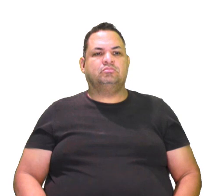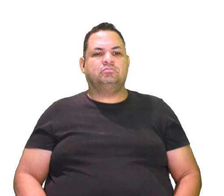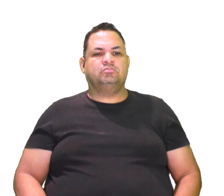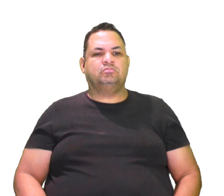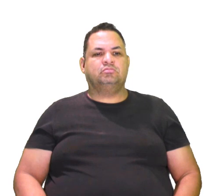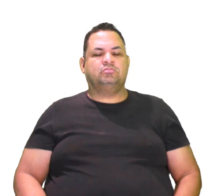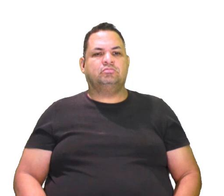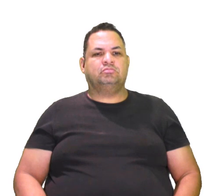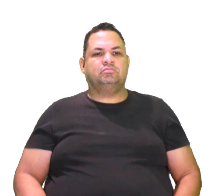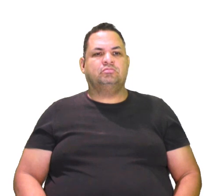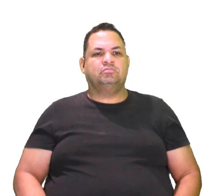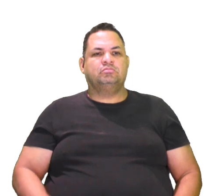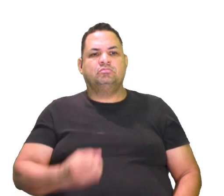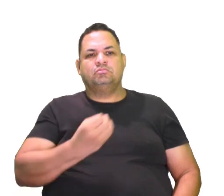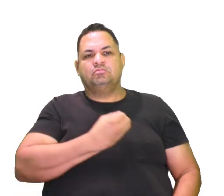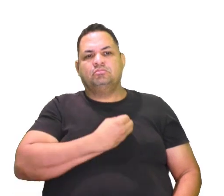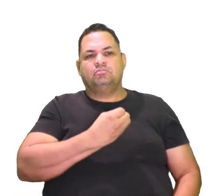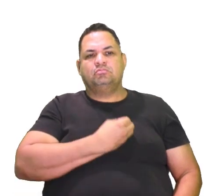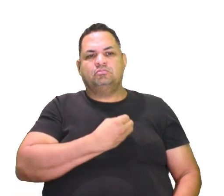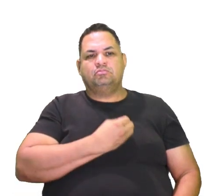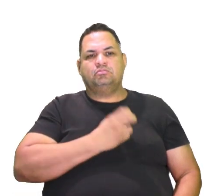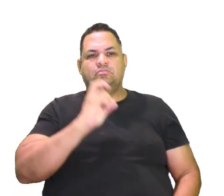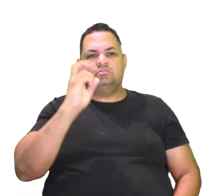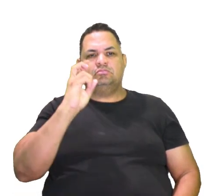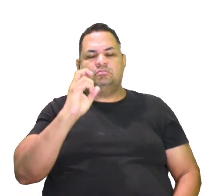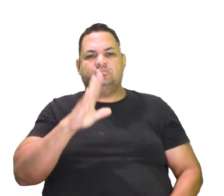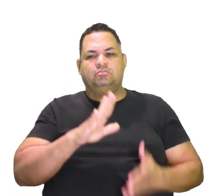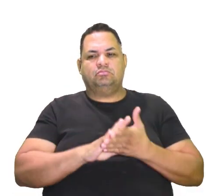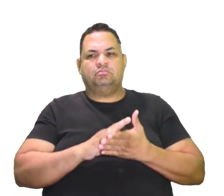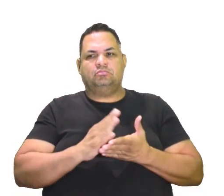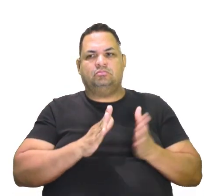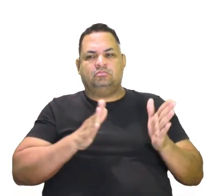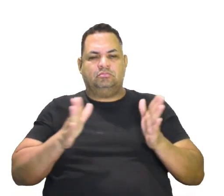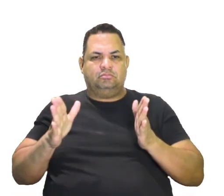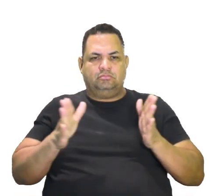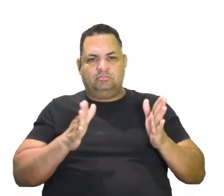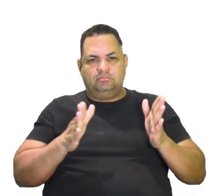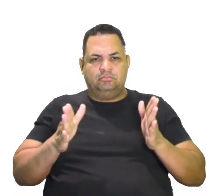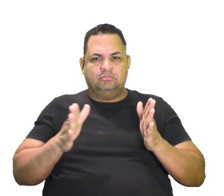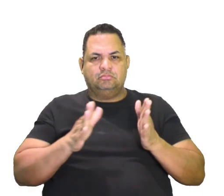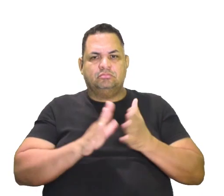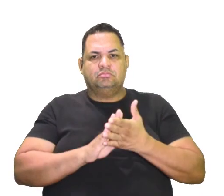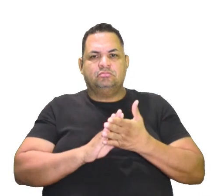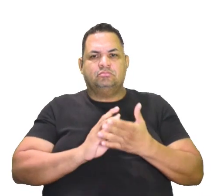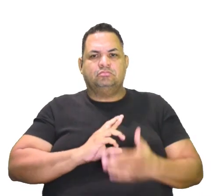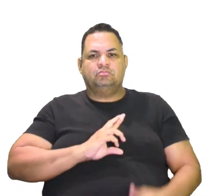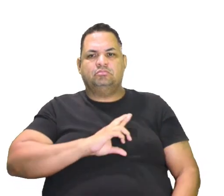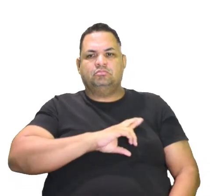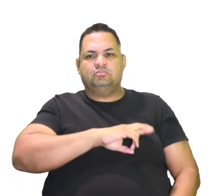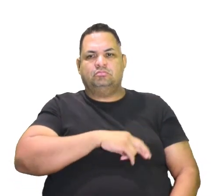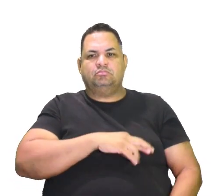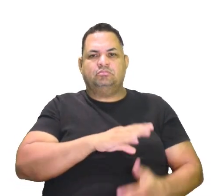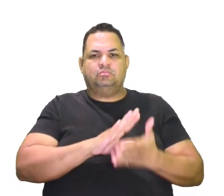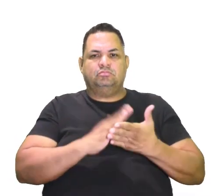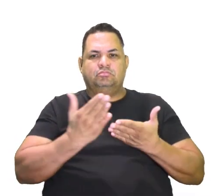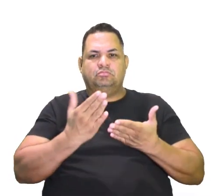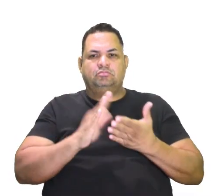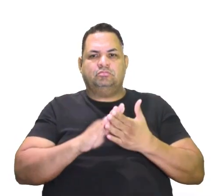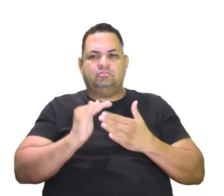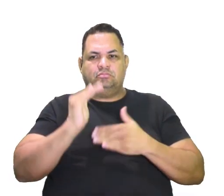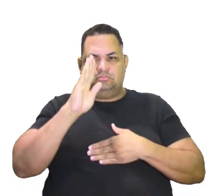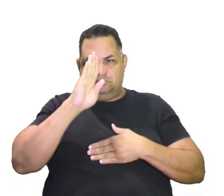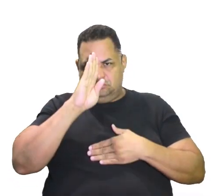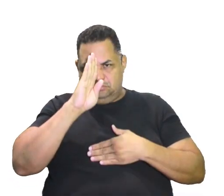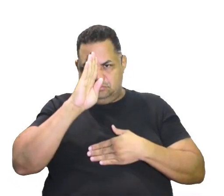Aqui, na questão de número 5, né? Nós temos que durante o período em que o romantismo